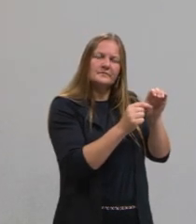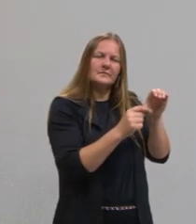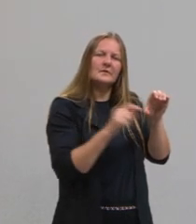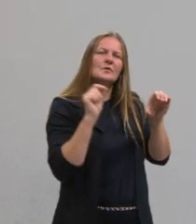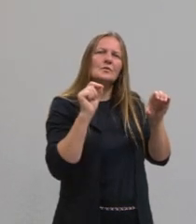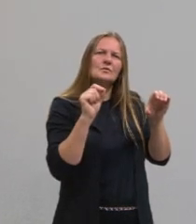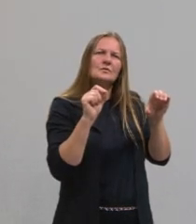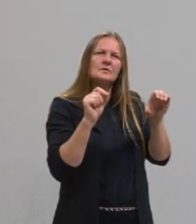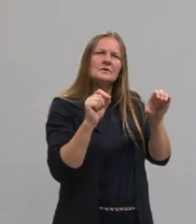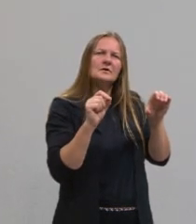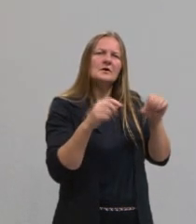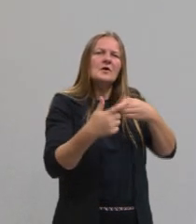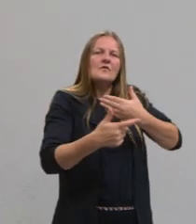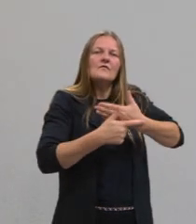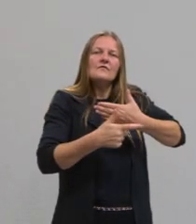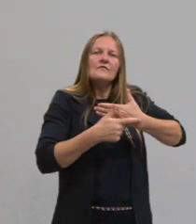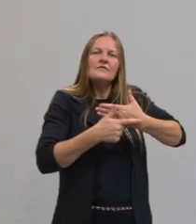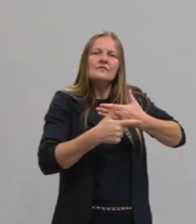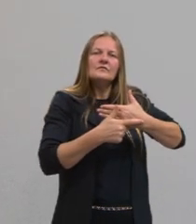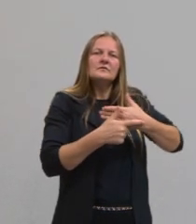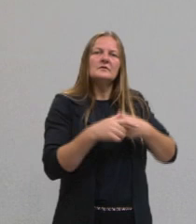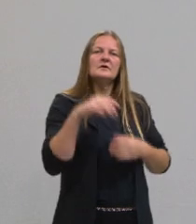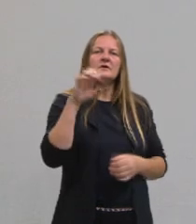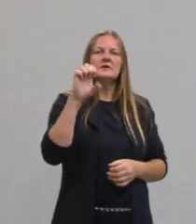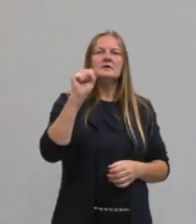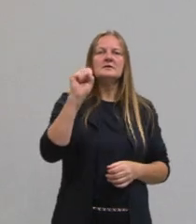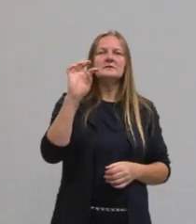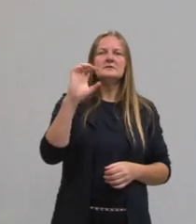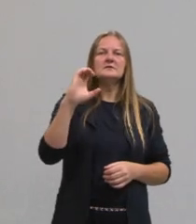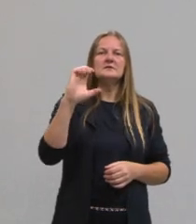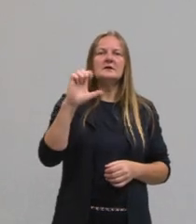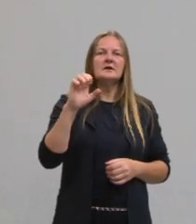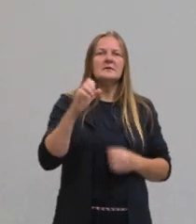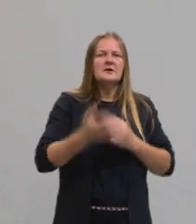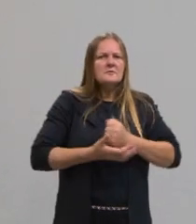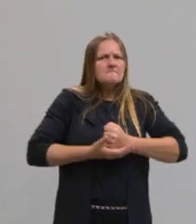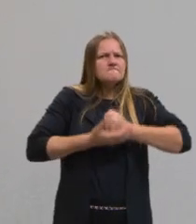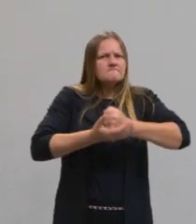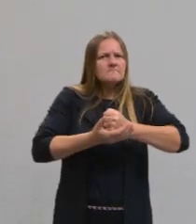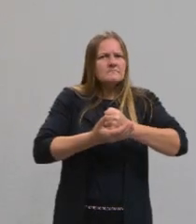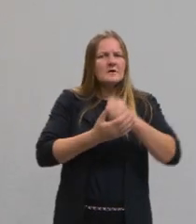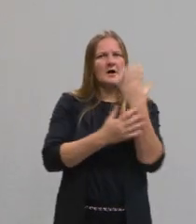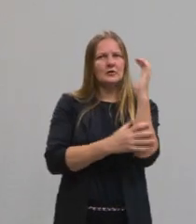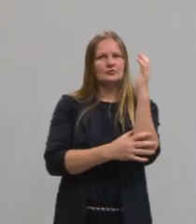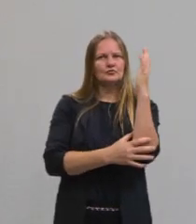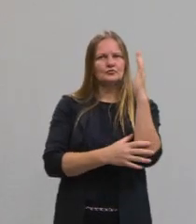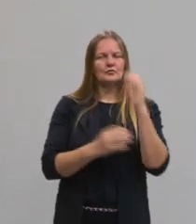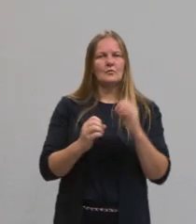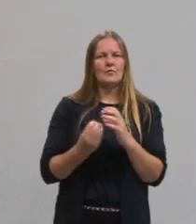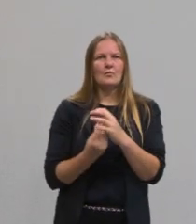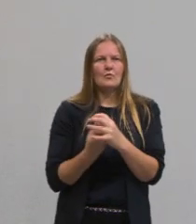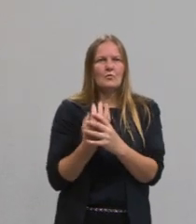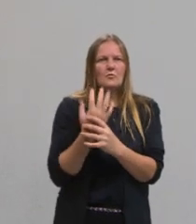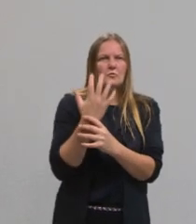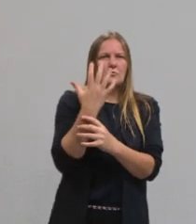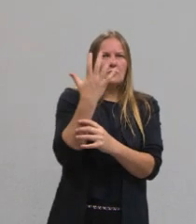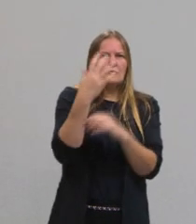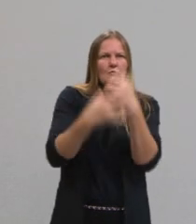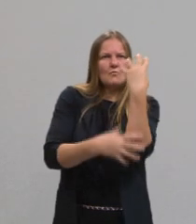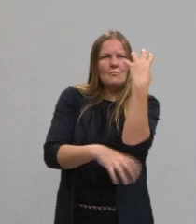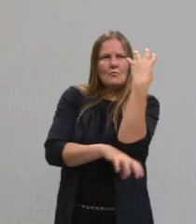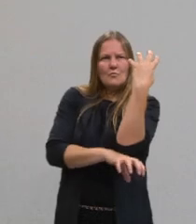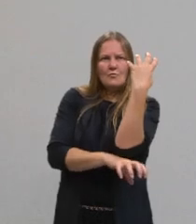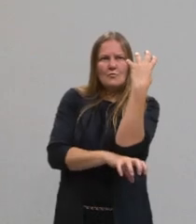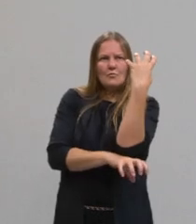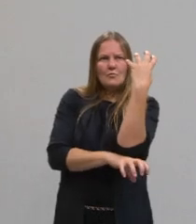que vai, qual é a função, então, do esclerênquima? É sustentar o corpo da planta adulta. É muito mais existente.